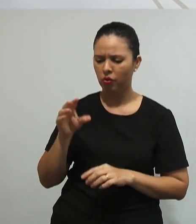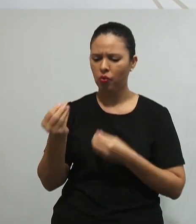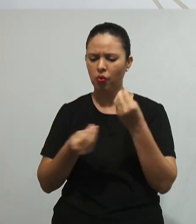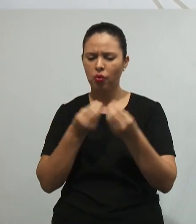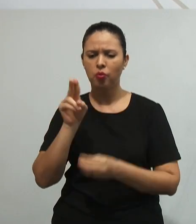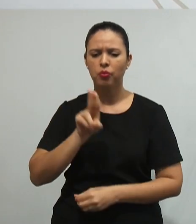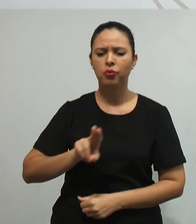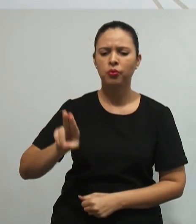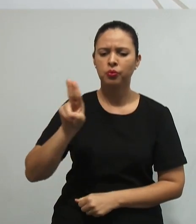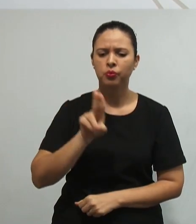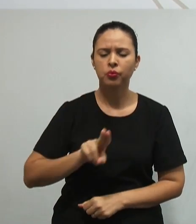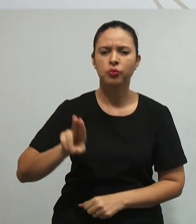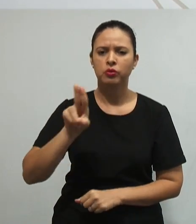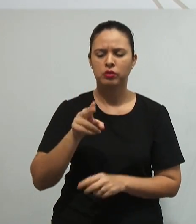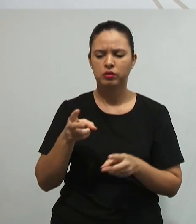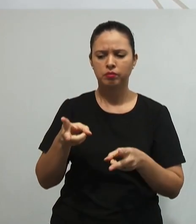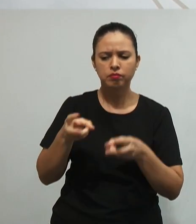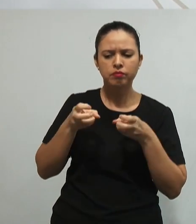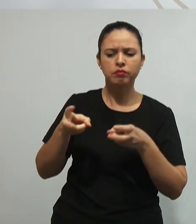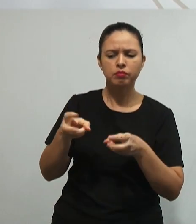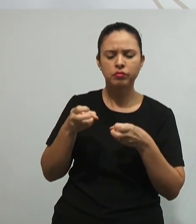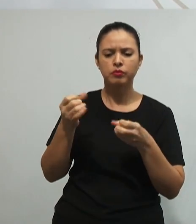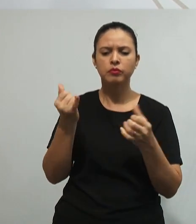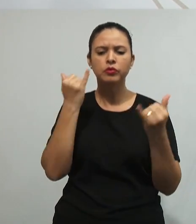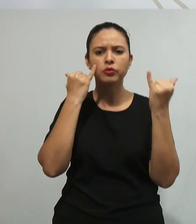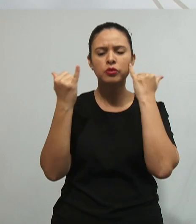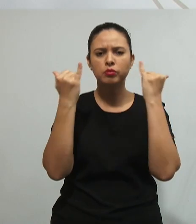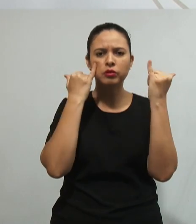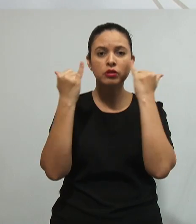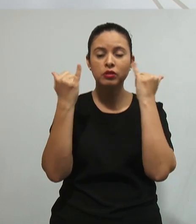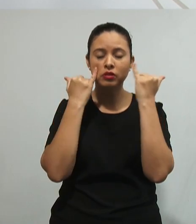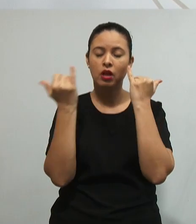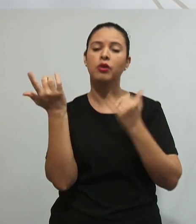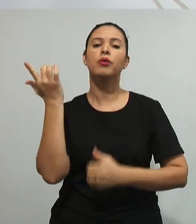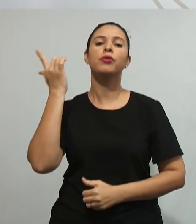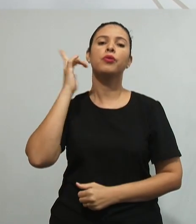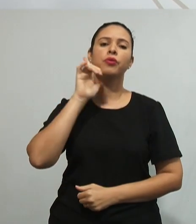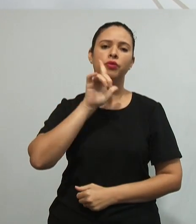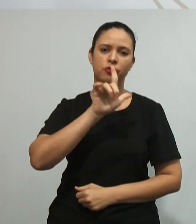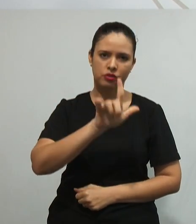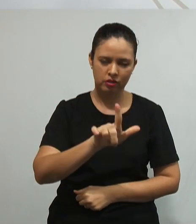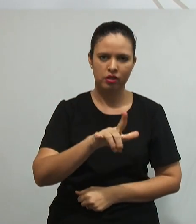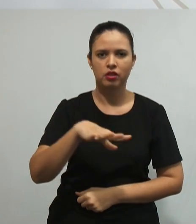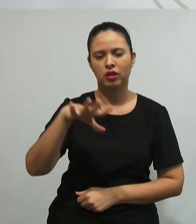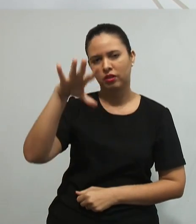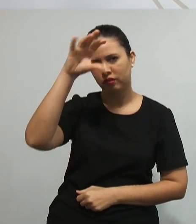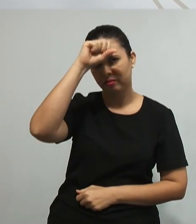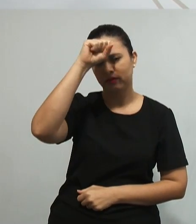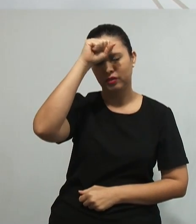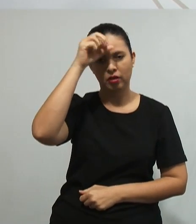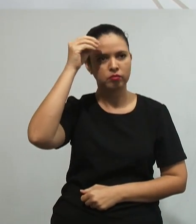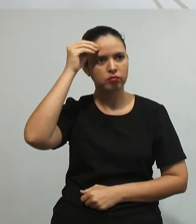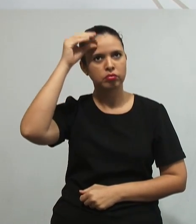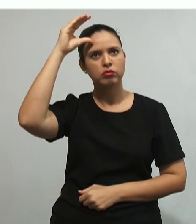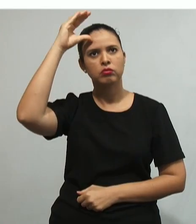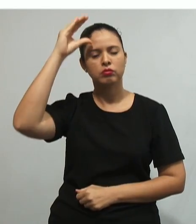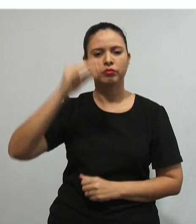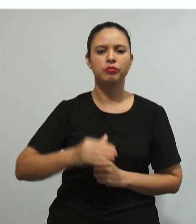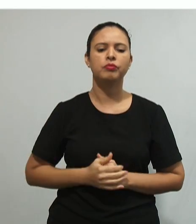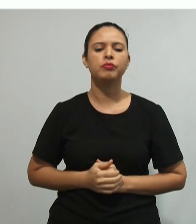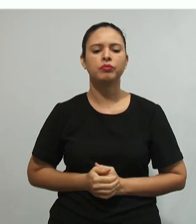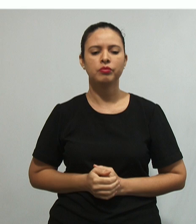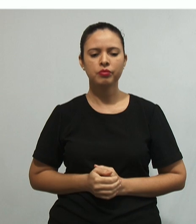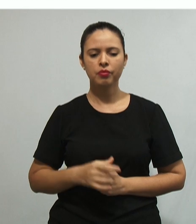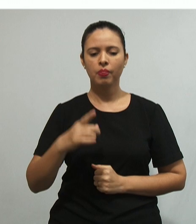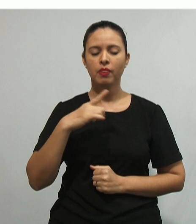e eu vou fazendo o quê? Eu vou extraindo novas informações. E a partir disso eu vou construindo o meu conhecimento. E aí